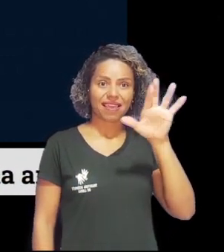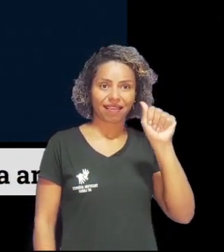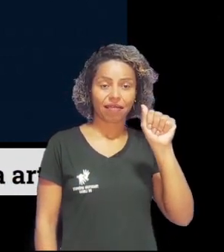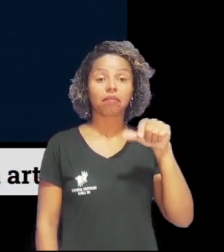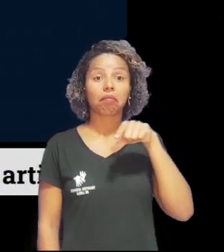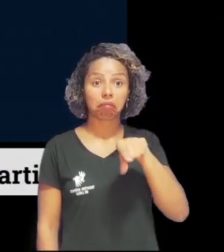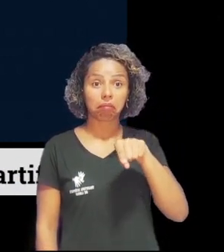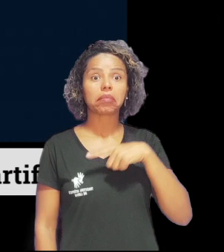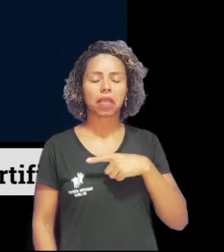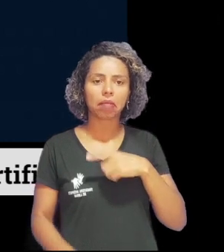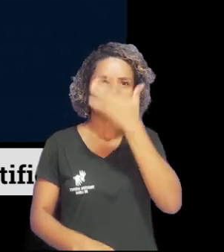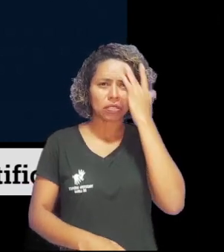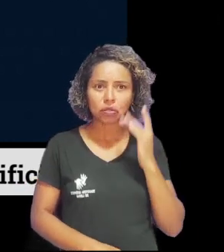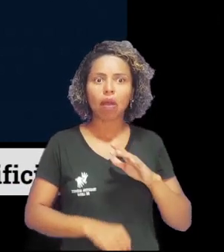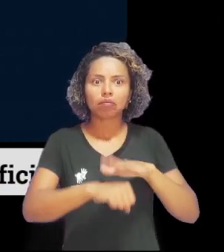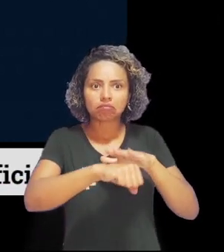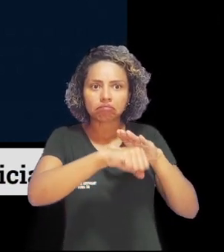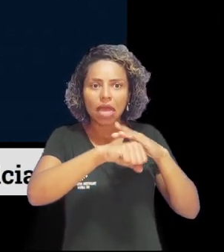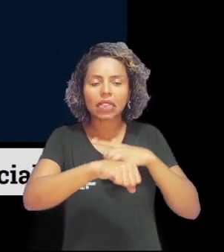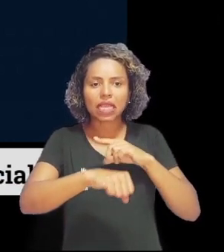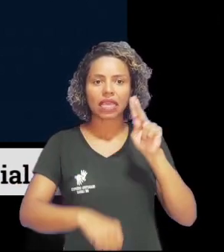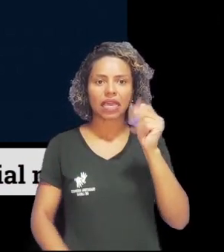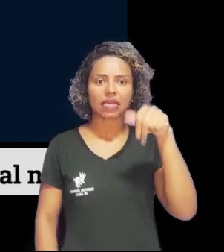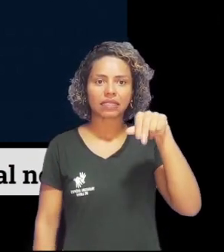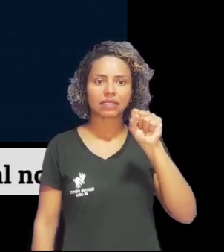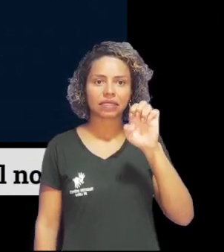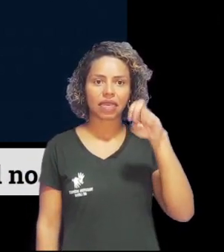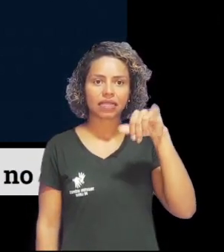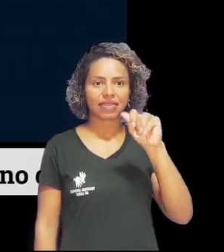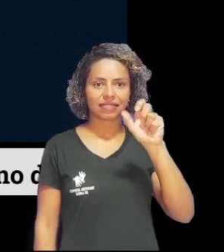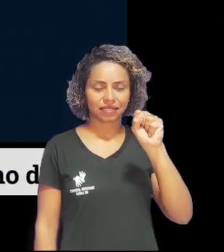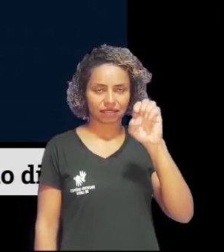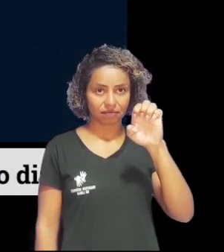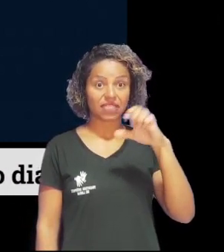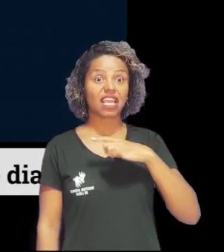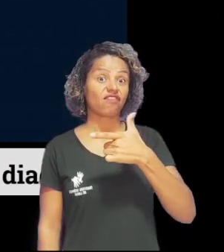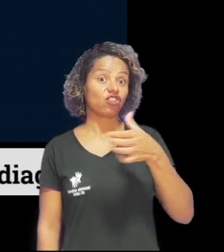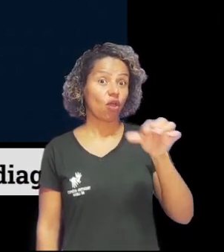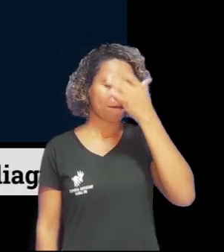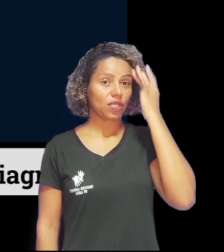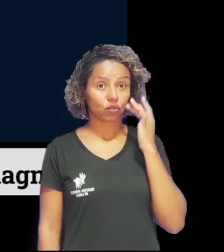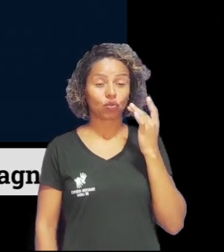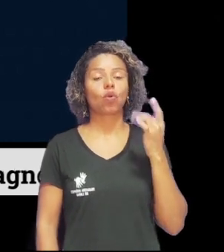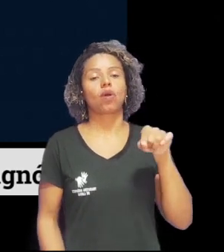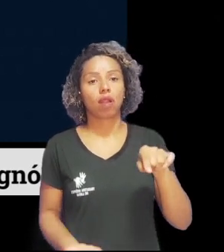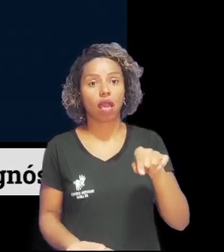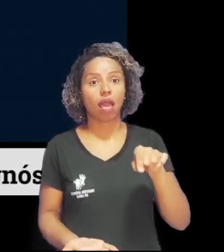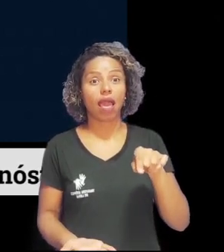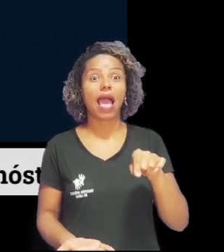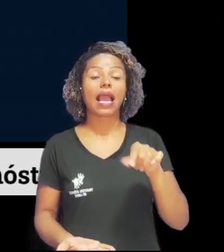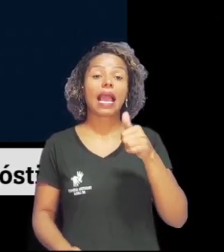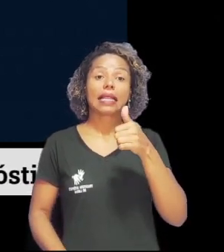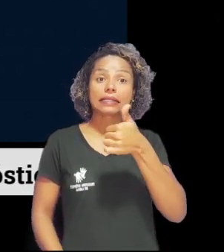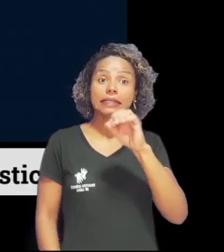é considerada hiperendêmica, com cerca de 29 casos a cada 100 mil habitantes. Quem explica melhor o